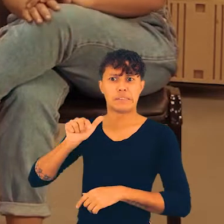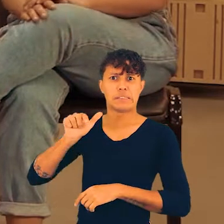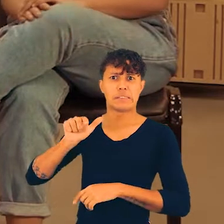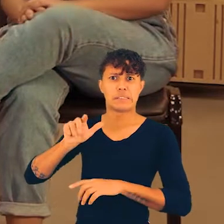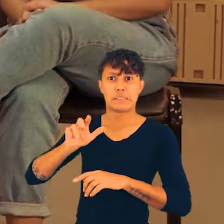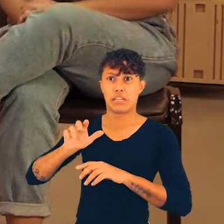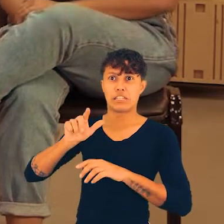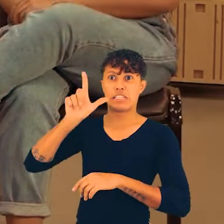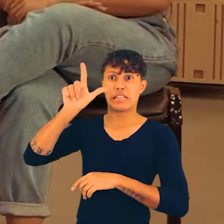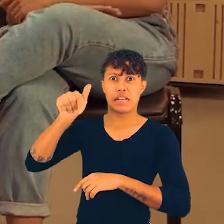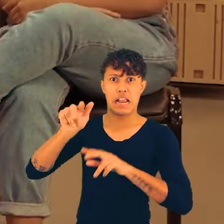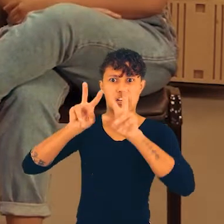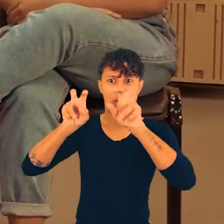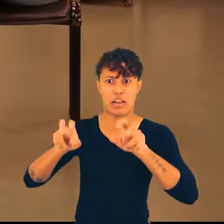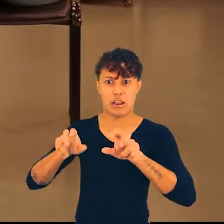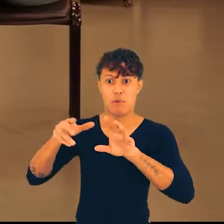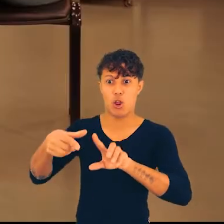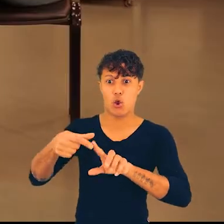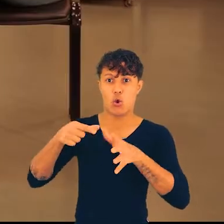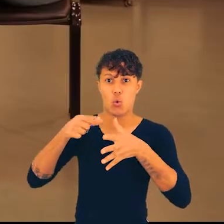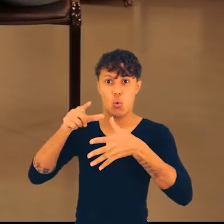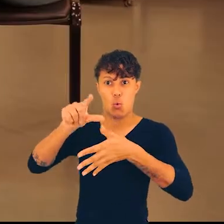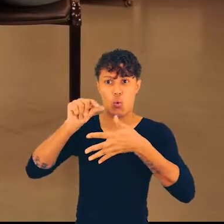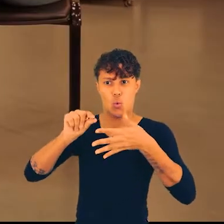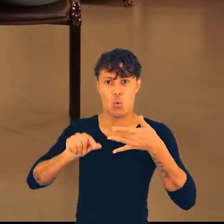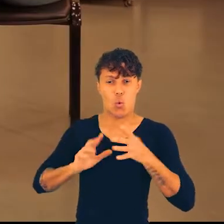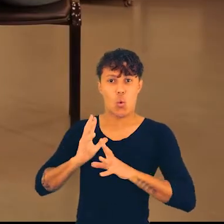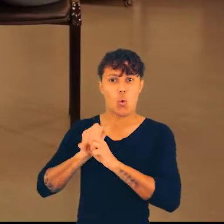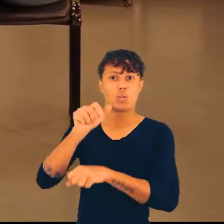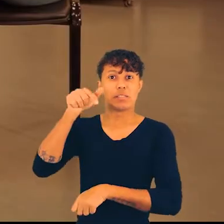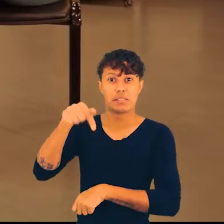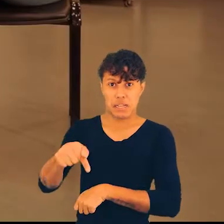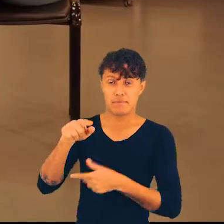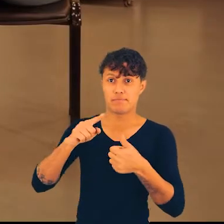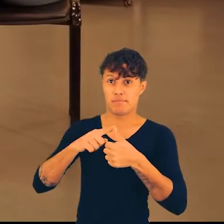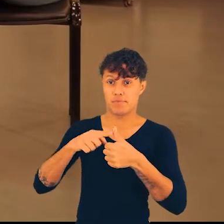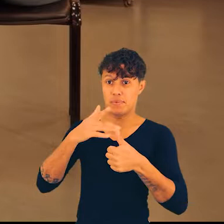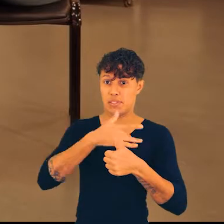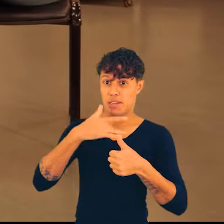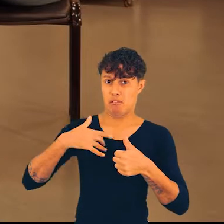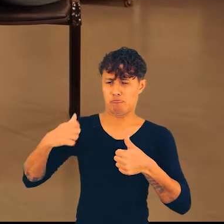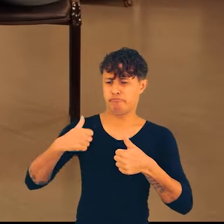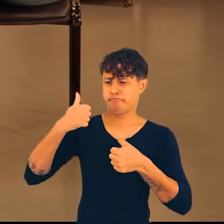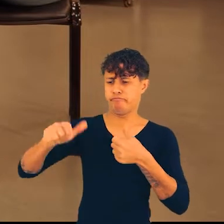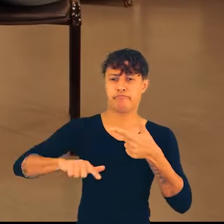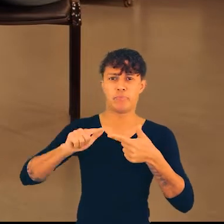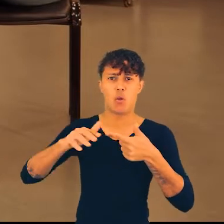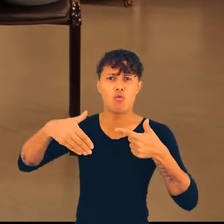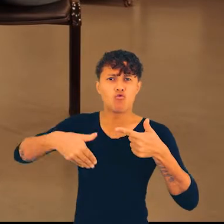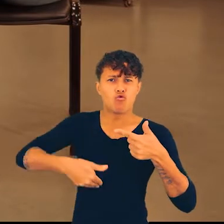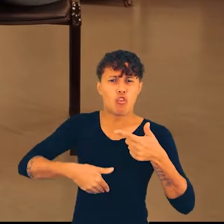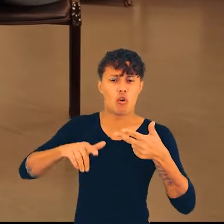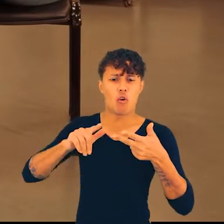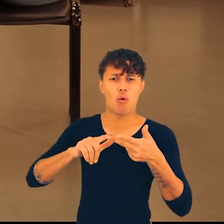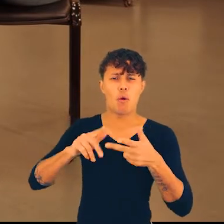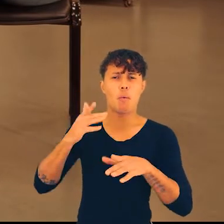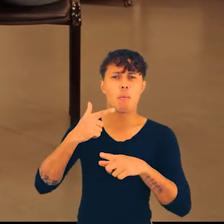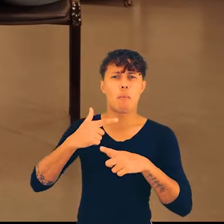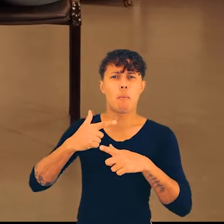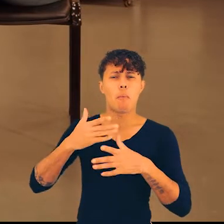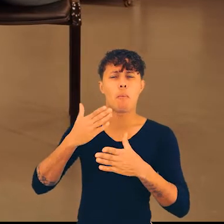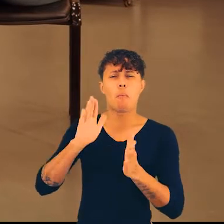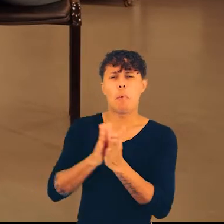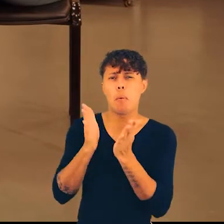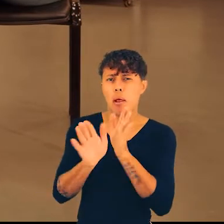sete, a gente só discutiu sete só. Então, discutimos sobre saúde e bem-estar, fome, sem